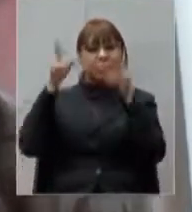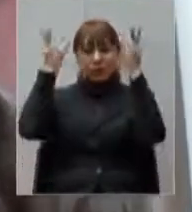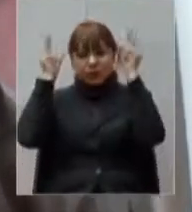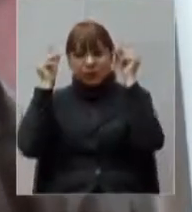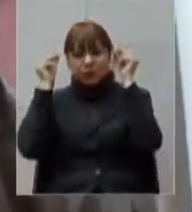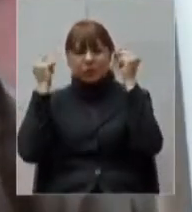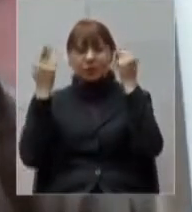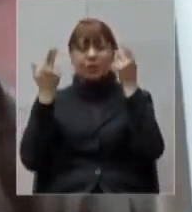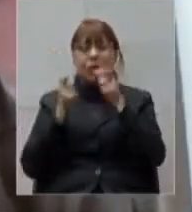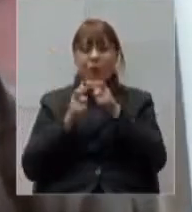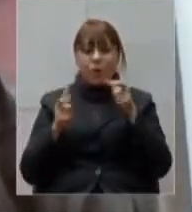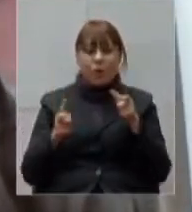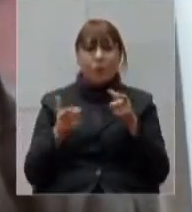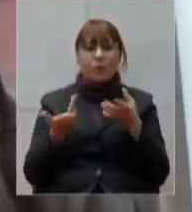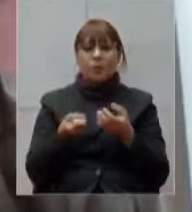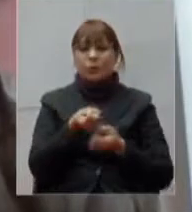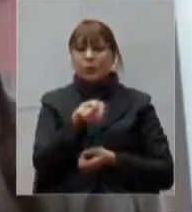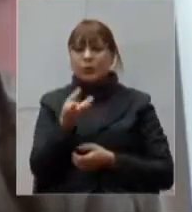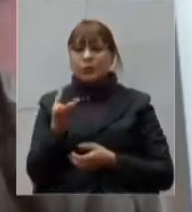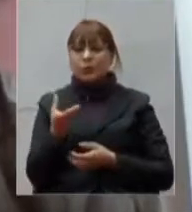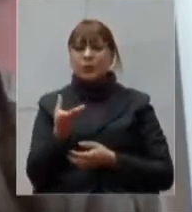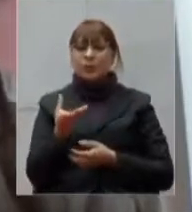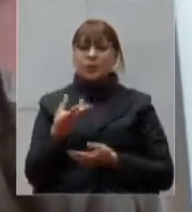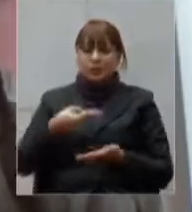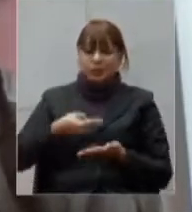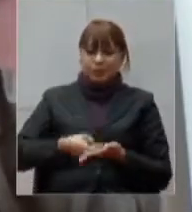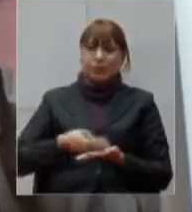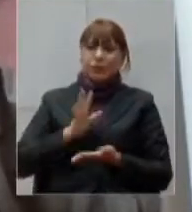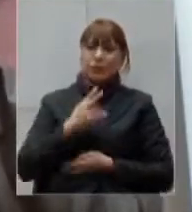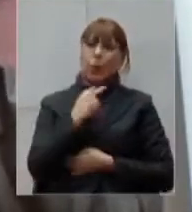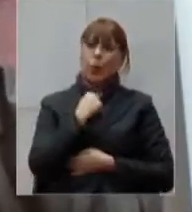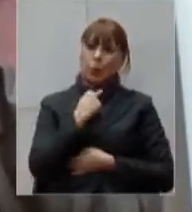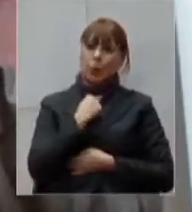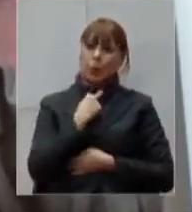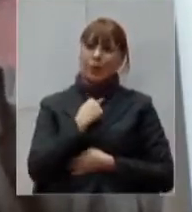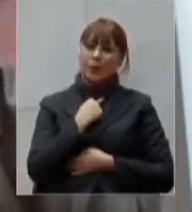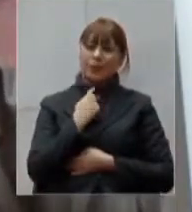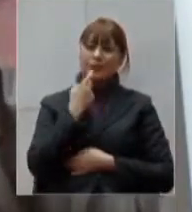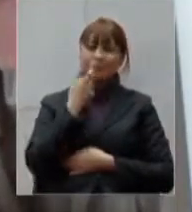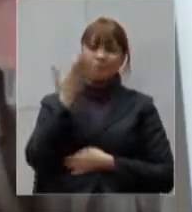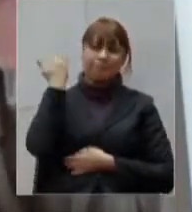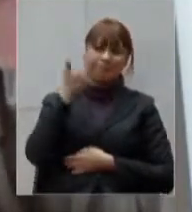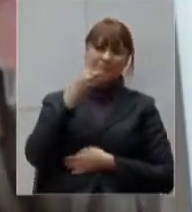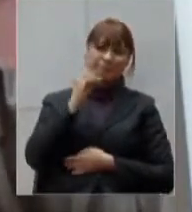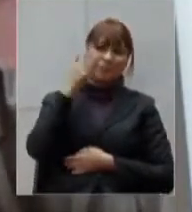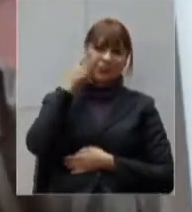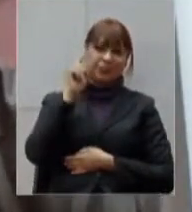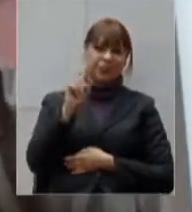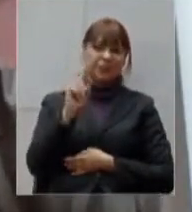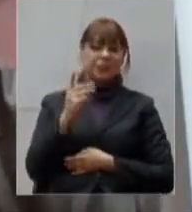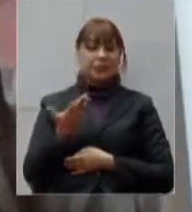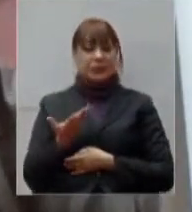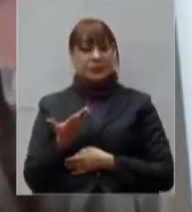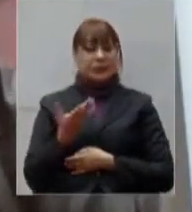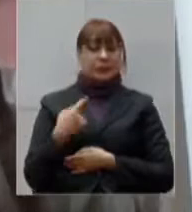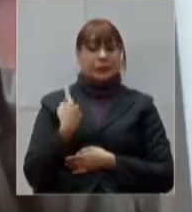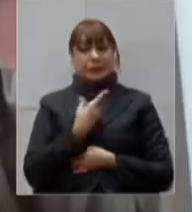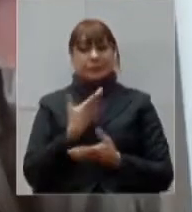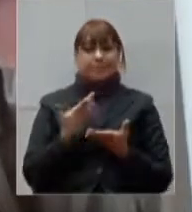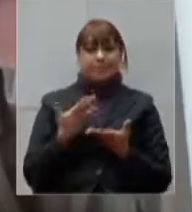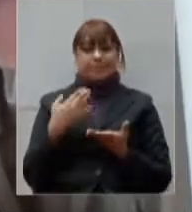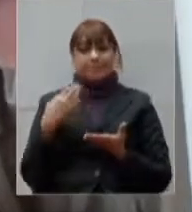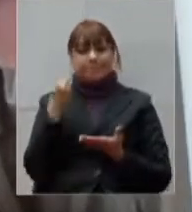número de leitos ocupados nesses dez dias. Isso demonstra também um crescimento que nós estamos